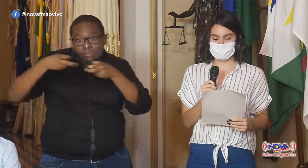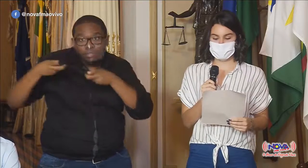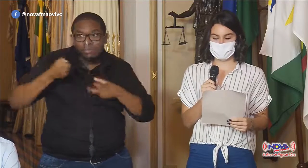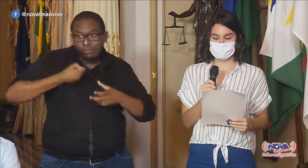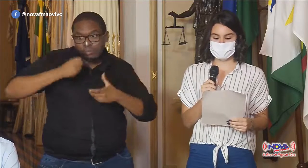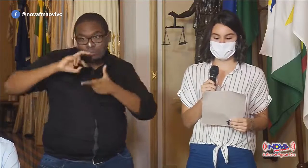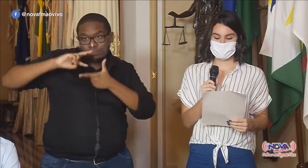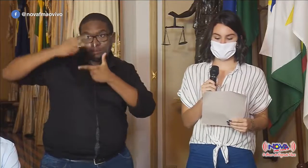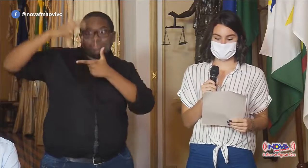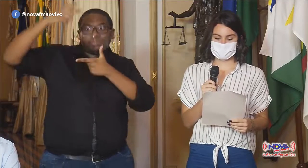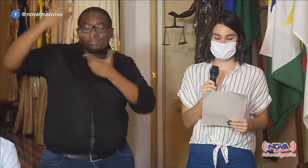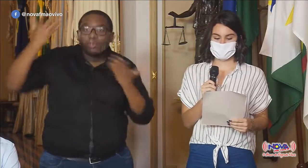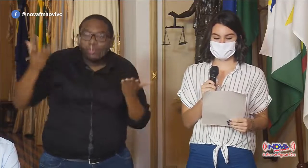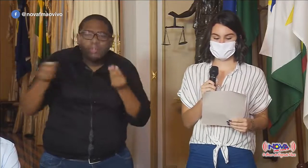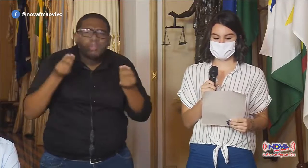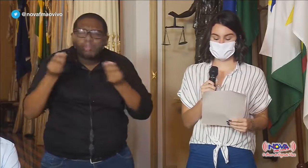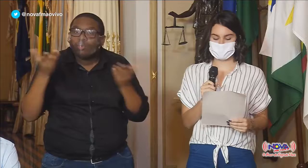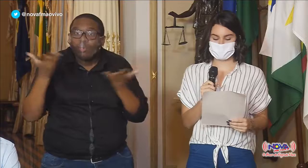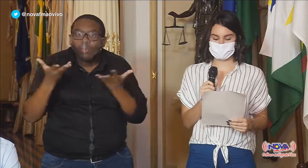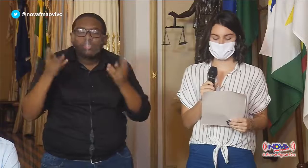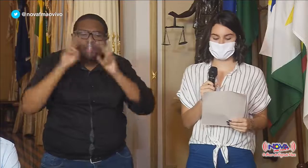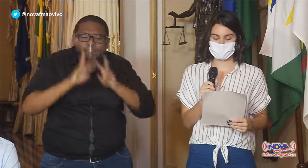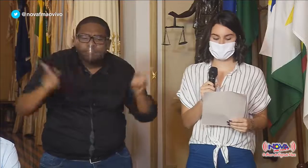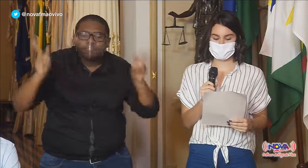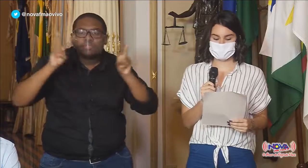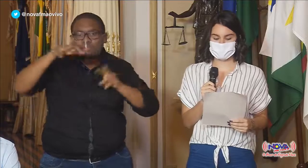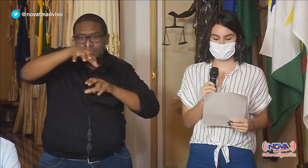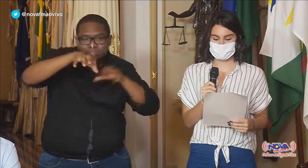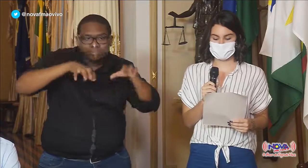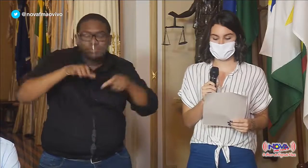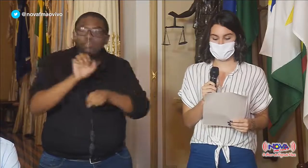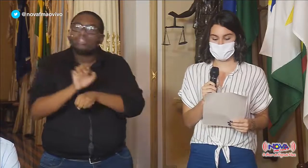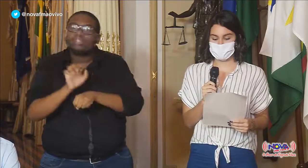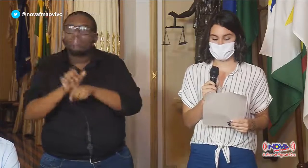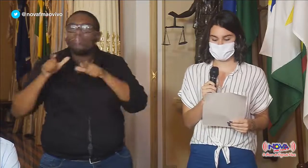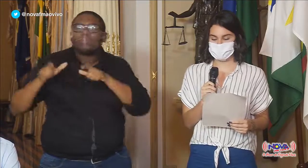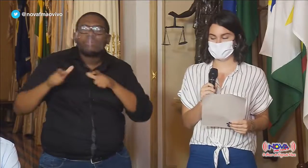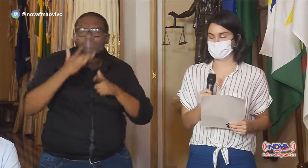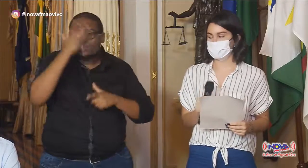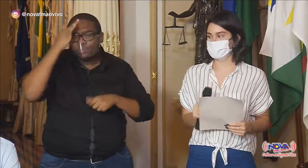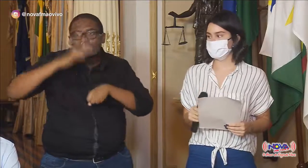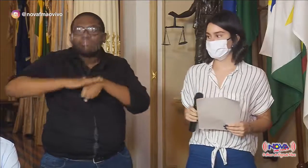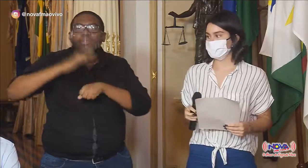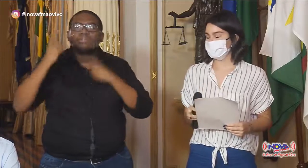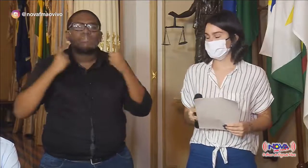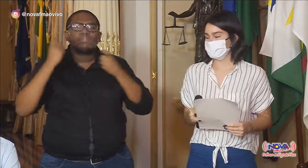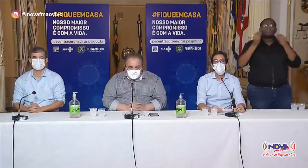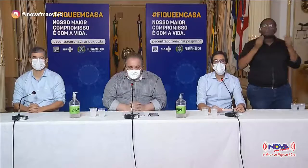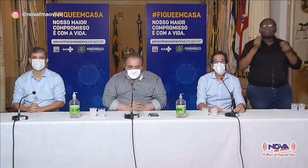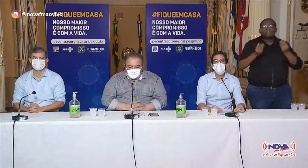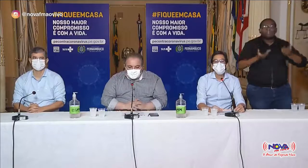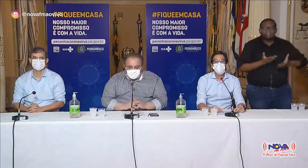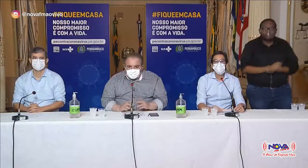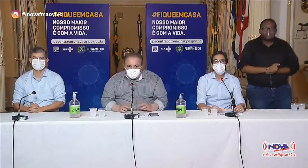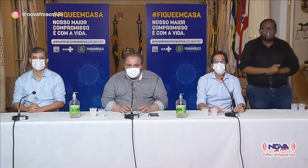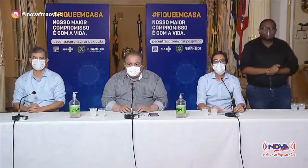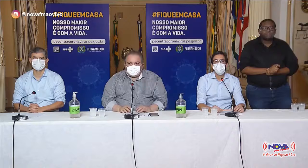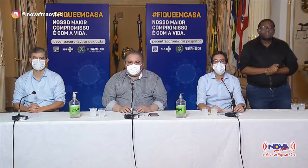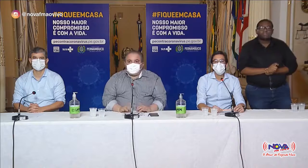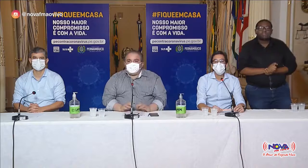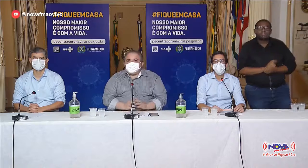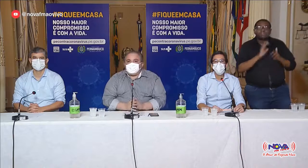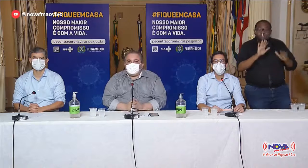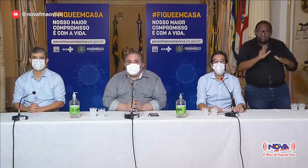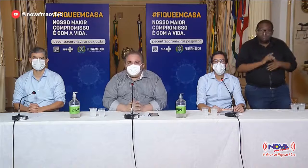números. Qual o cenário hoje das regiões do Estado e que locais e cidades preocupam mais? Bom, nós